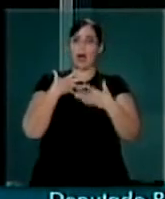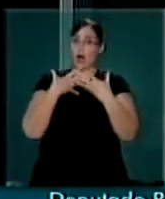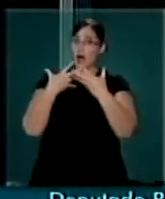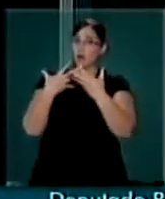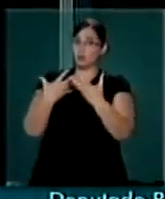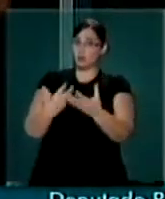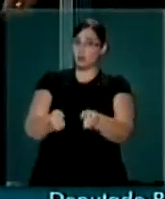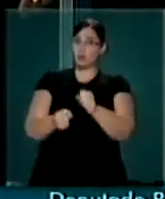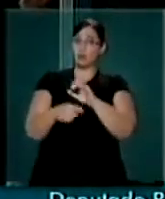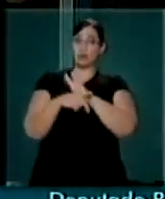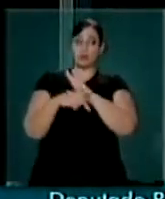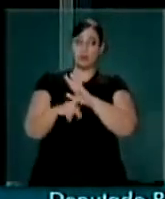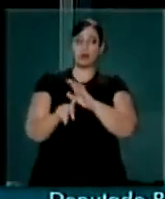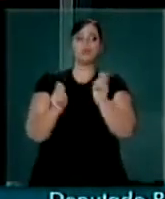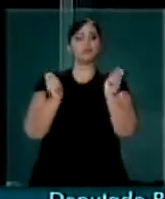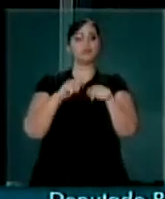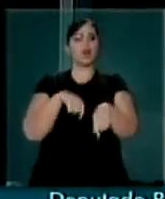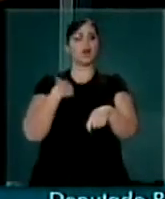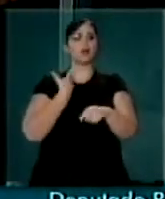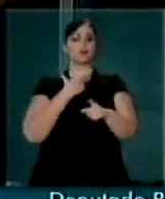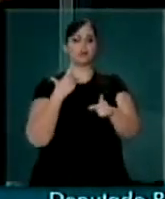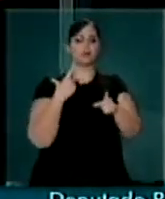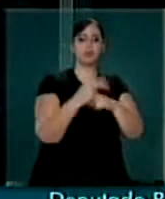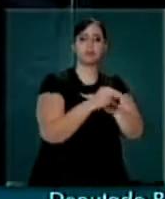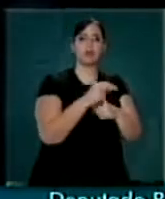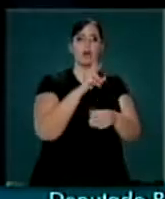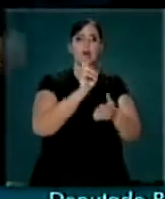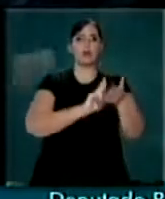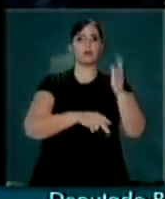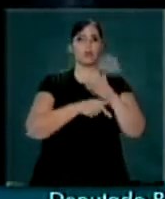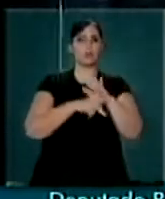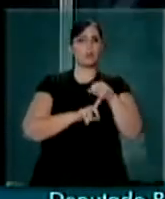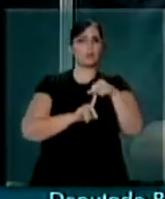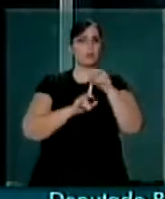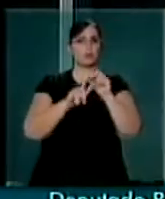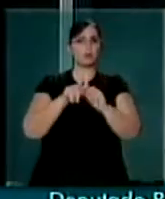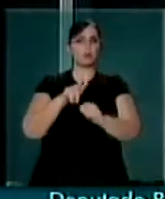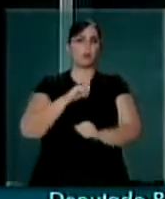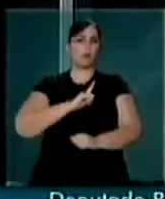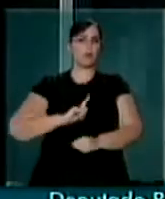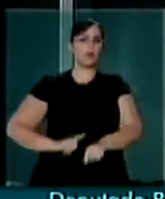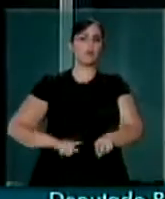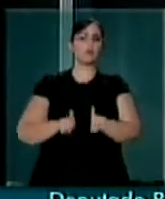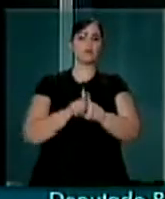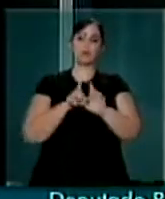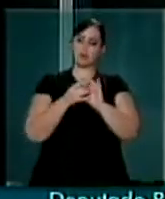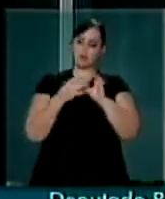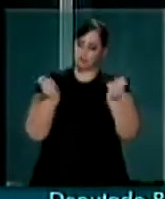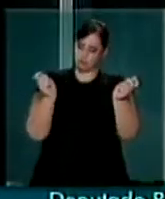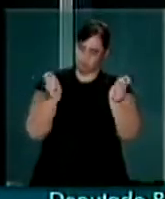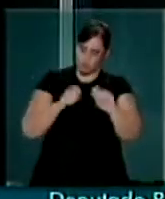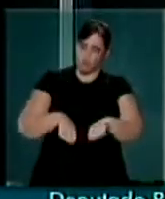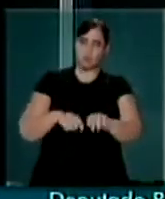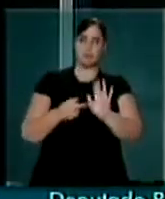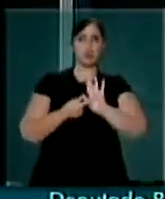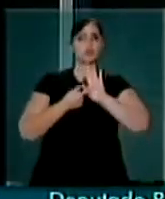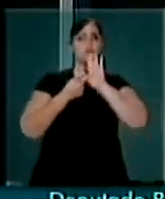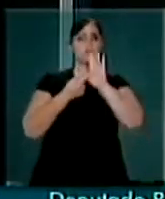possamos derrotar o relatório do líder do governo e abrir a possibilidade de destacar